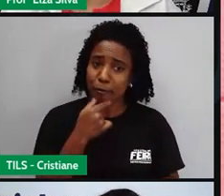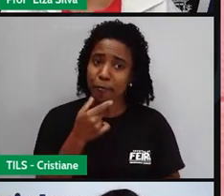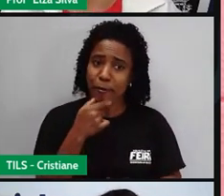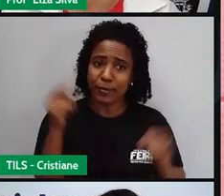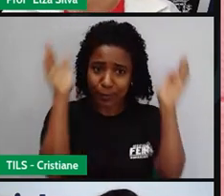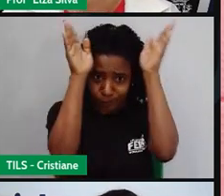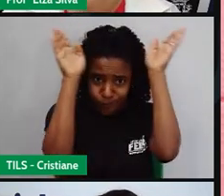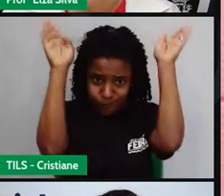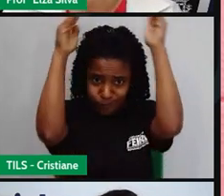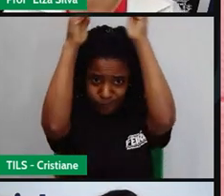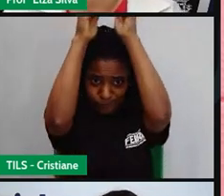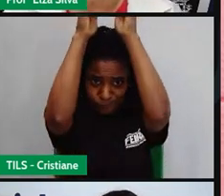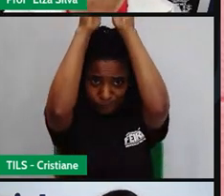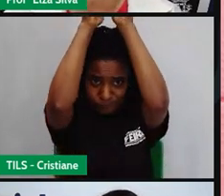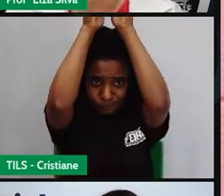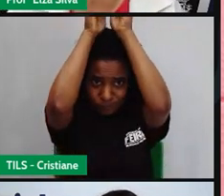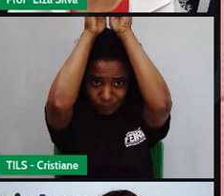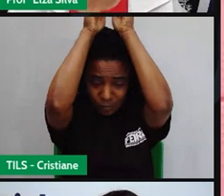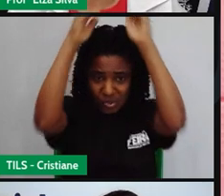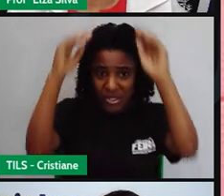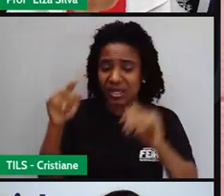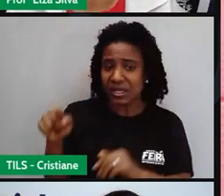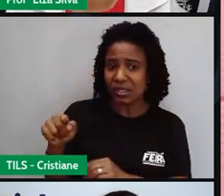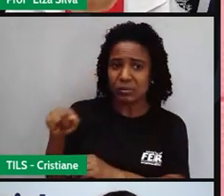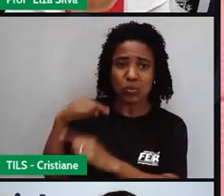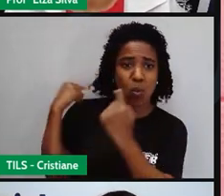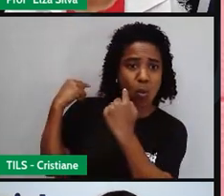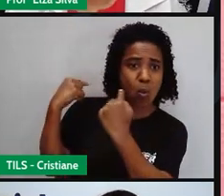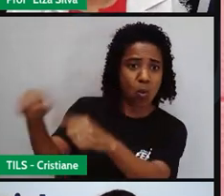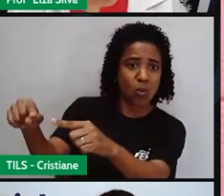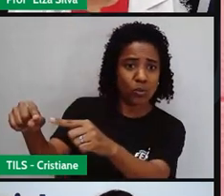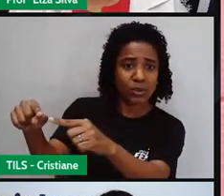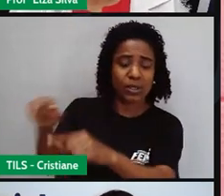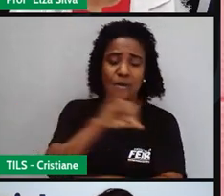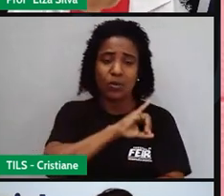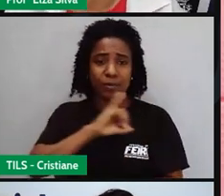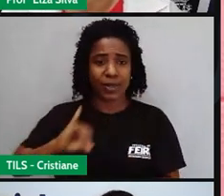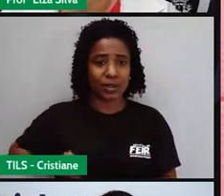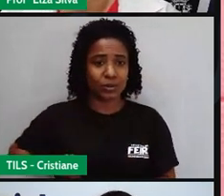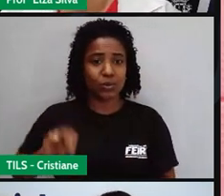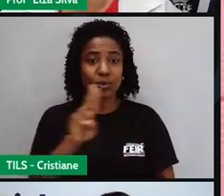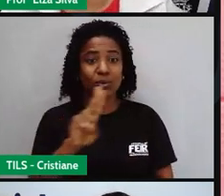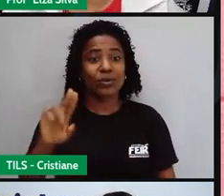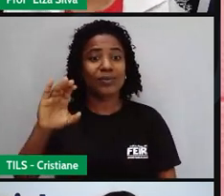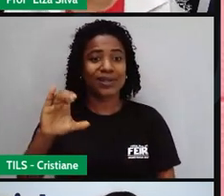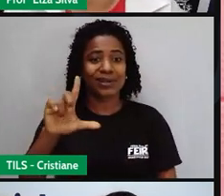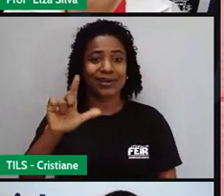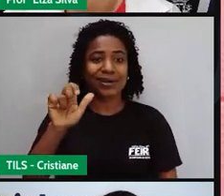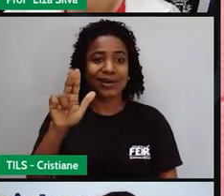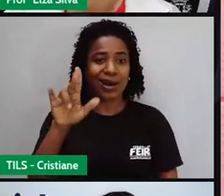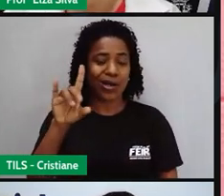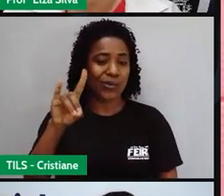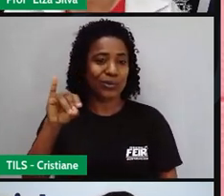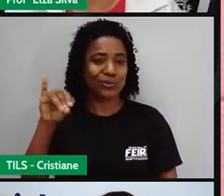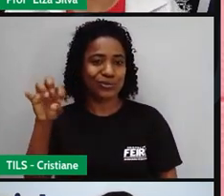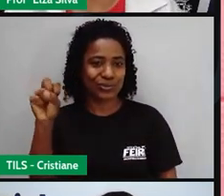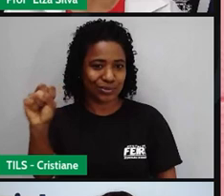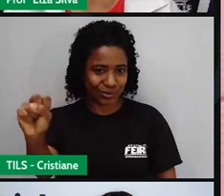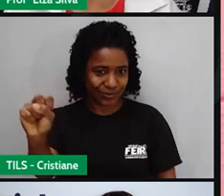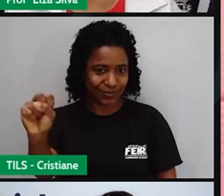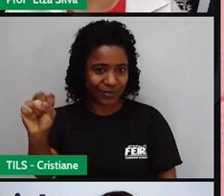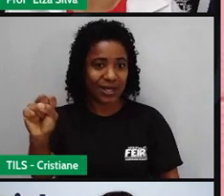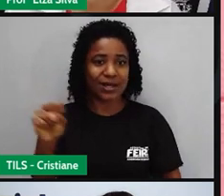Imperador Cláudios, lá na Idade Média. E o Imperador Cláudios, ele proibiu a